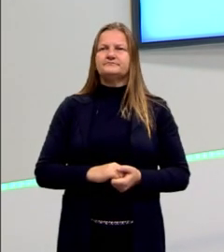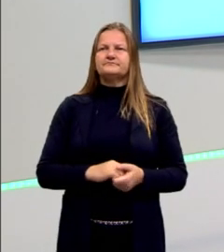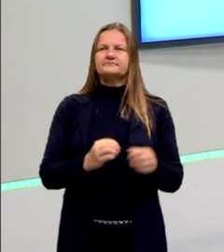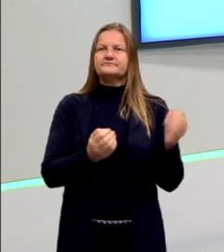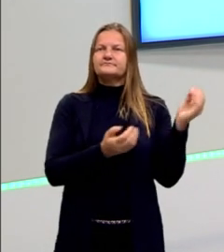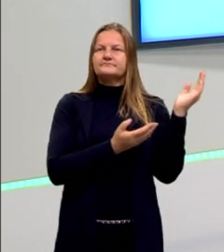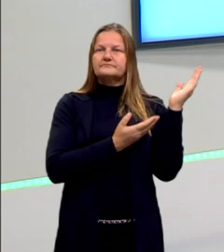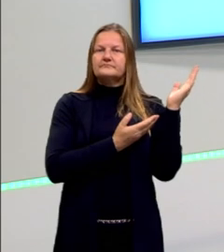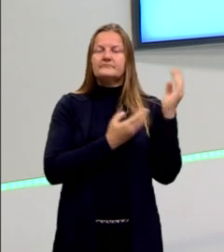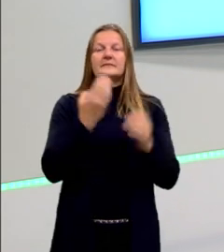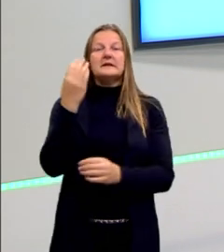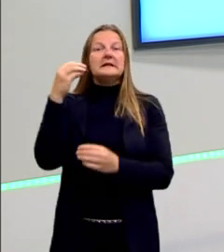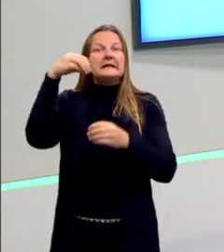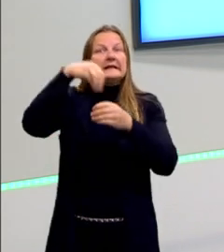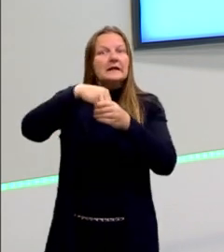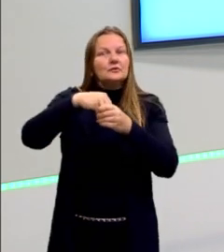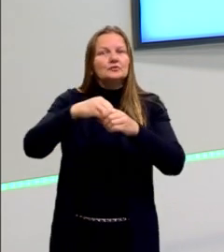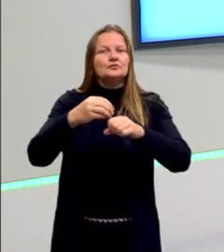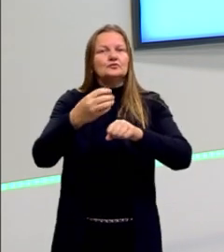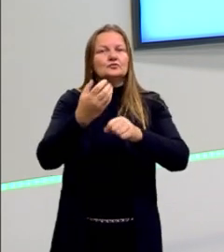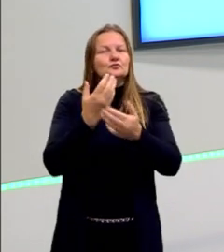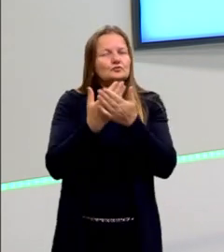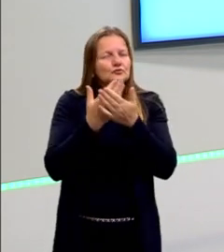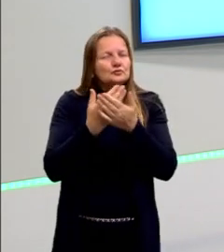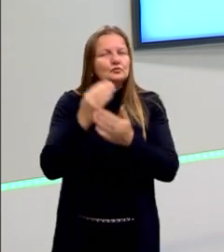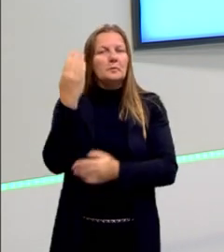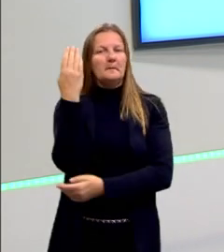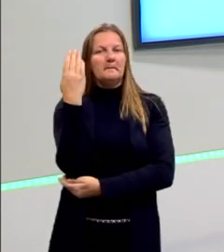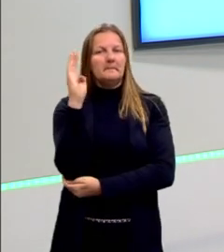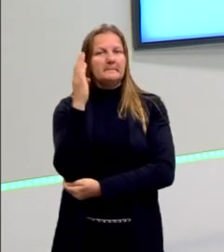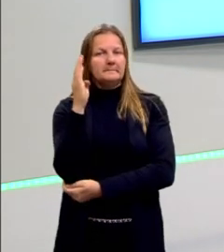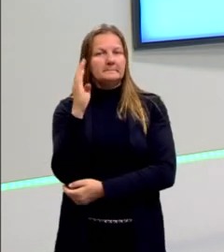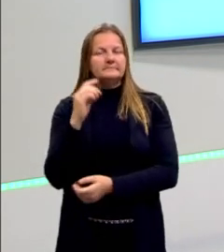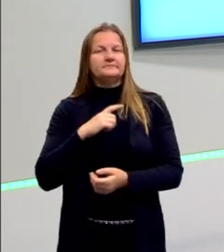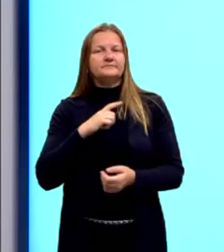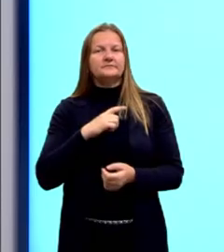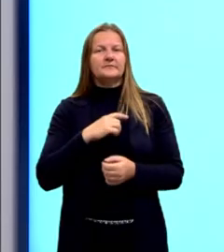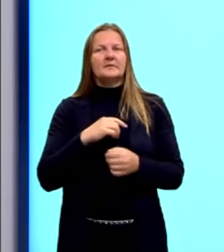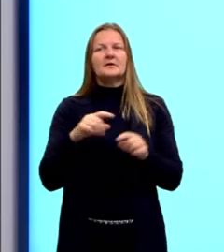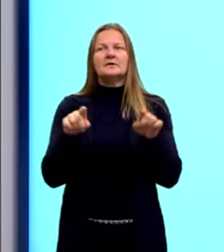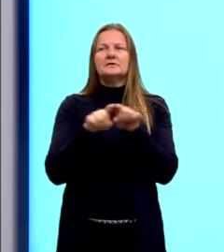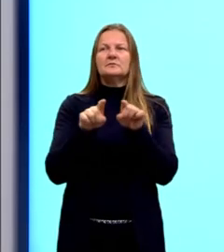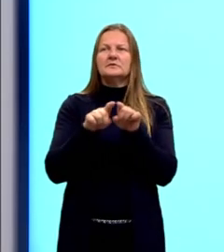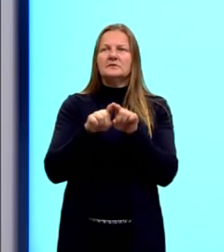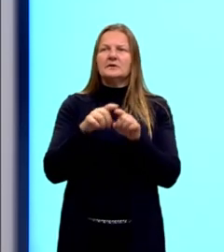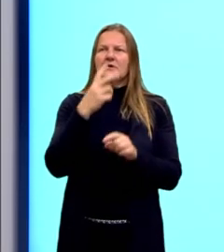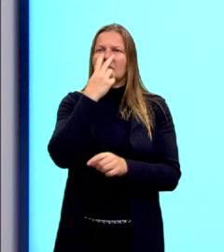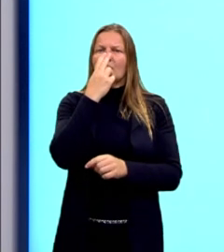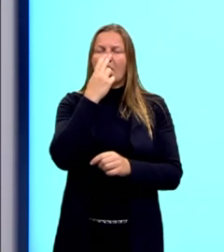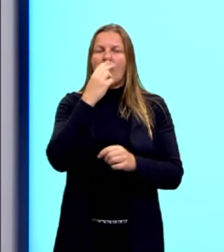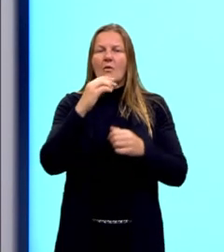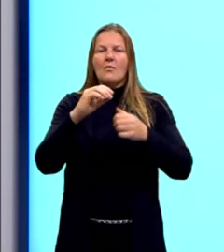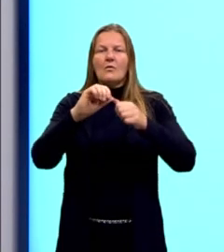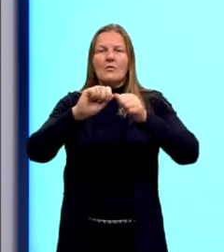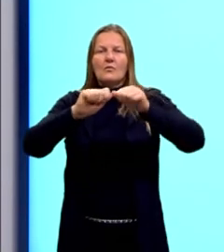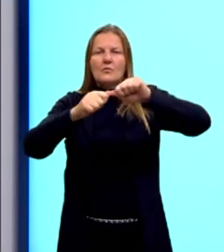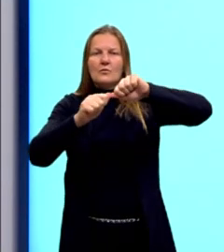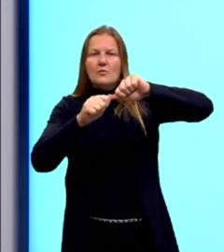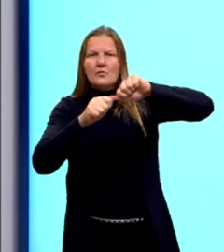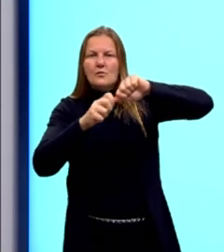Principalmente biológica, que eu já vou falar para vocês. Bom, evolução também não é metamorfose,